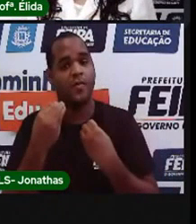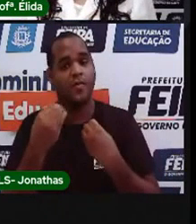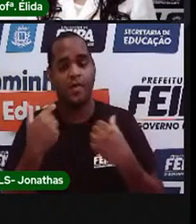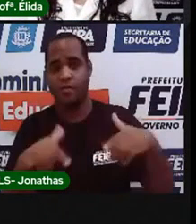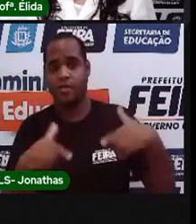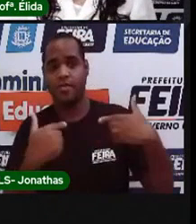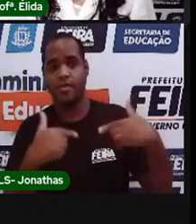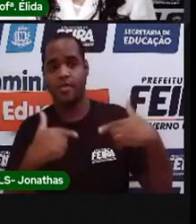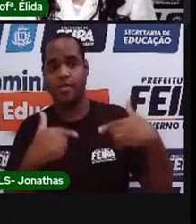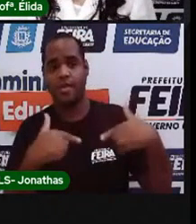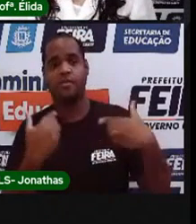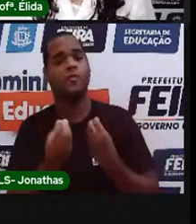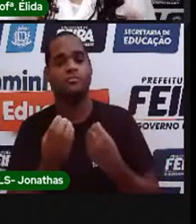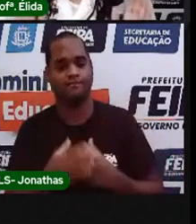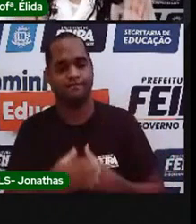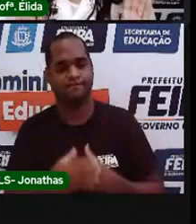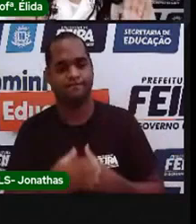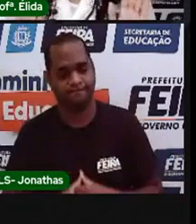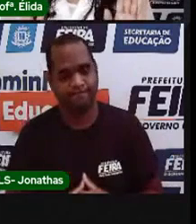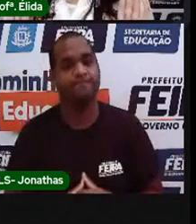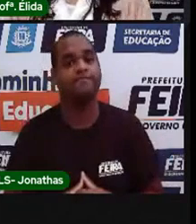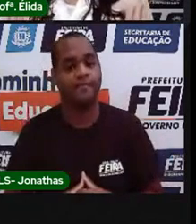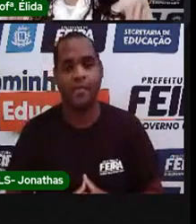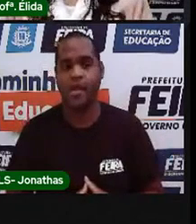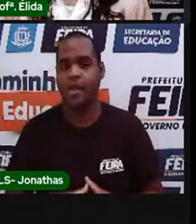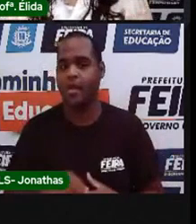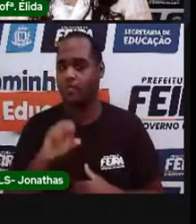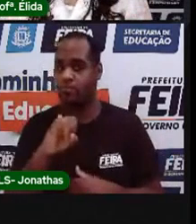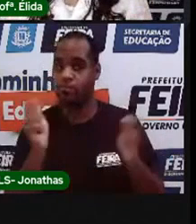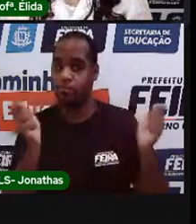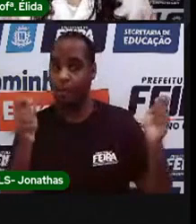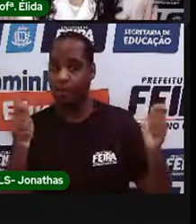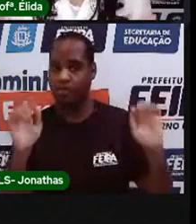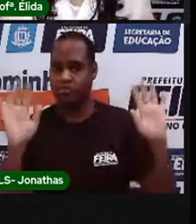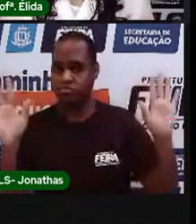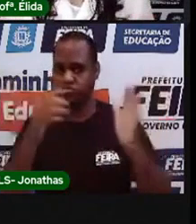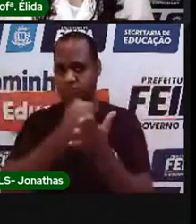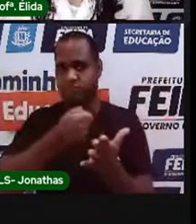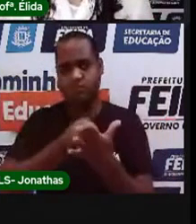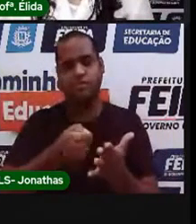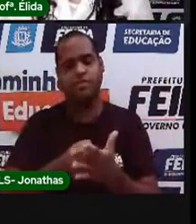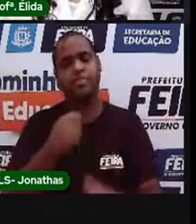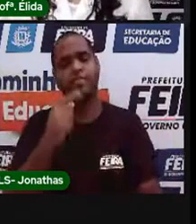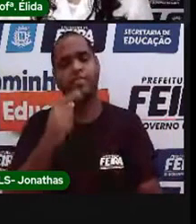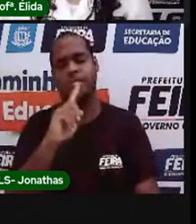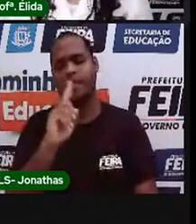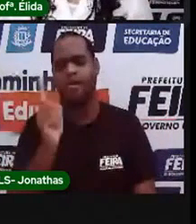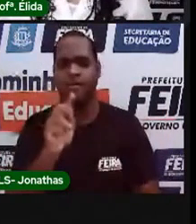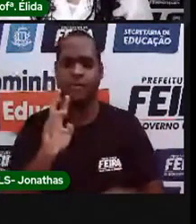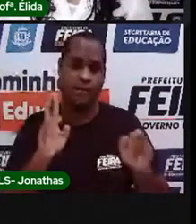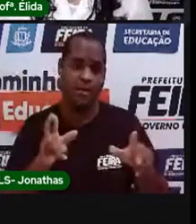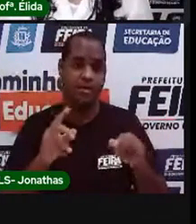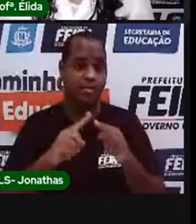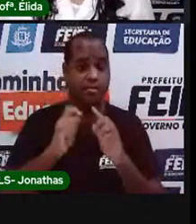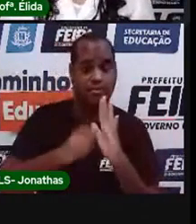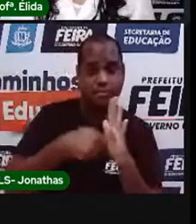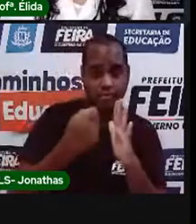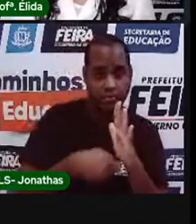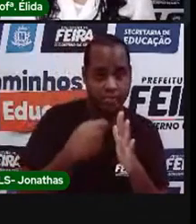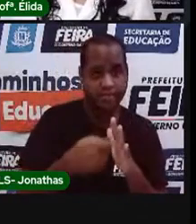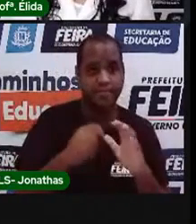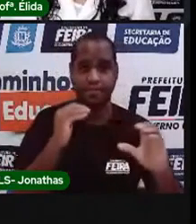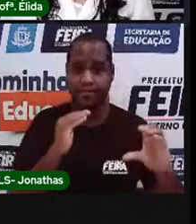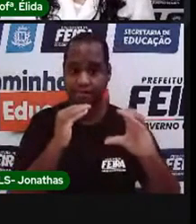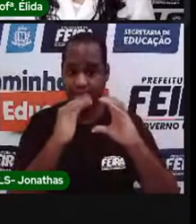com ela. Se for possível, não é obrigado. Aí você vai gravar um vídeo e